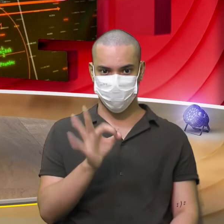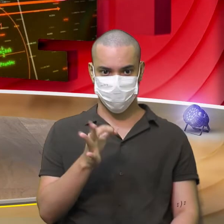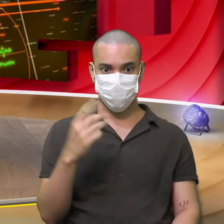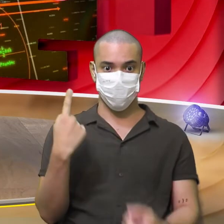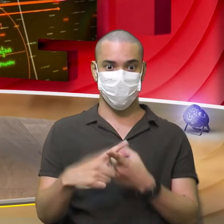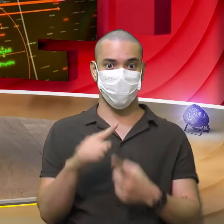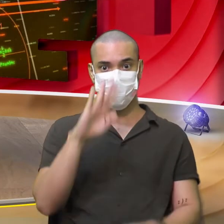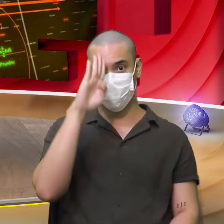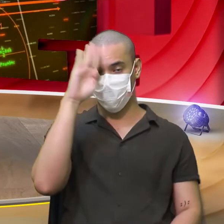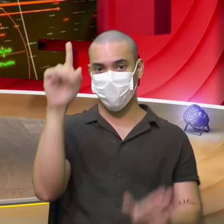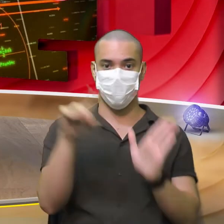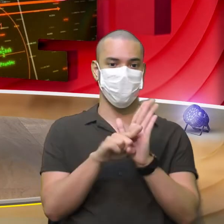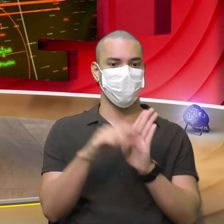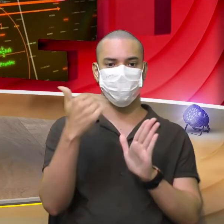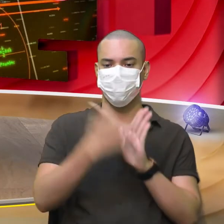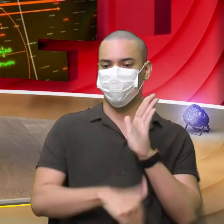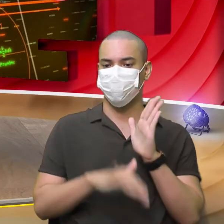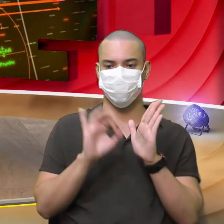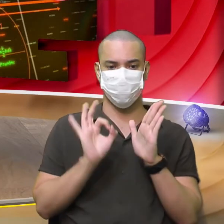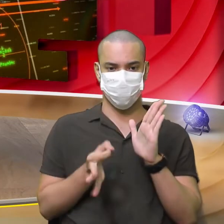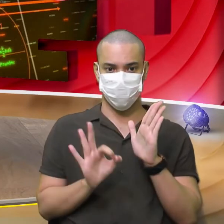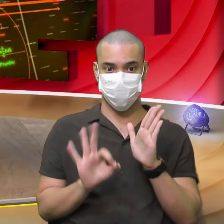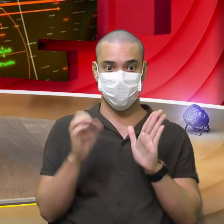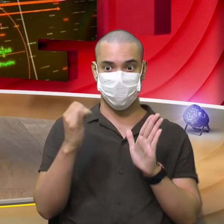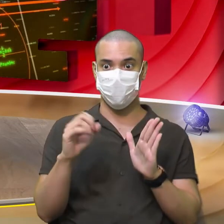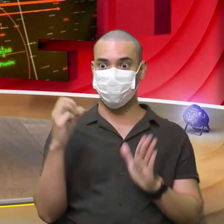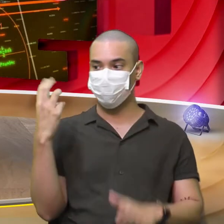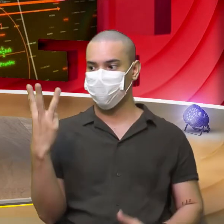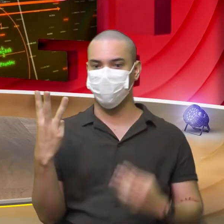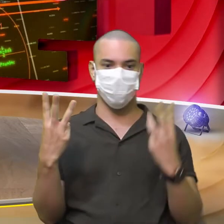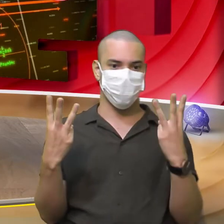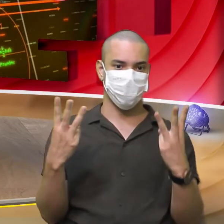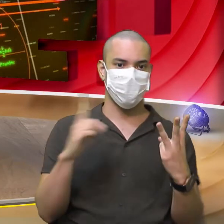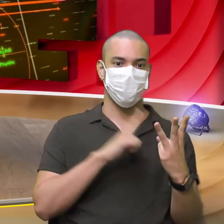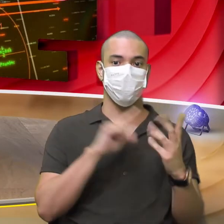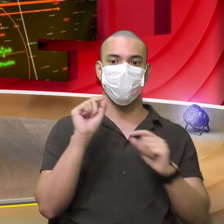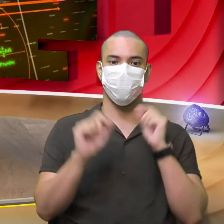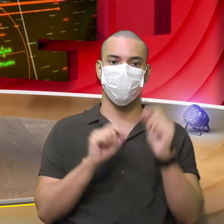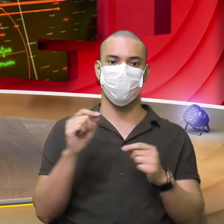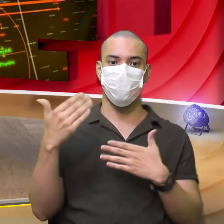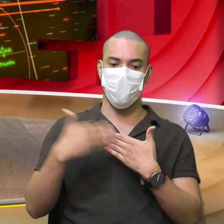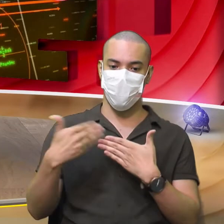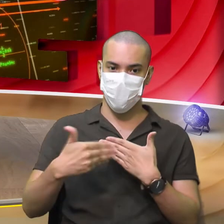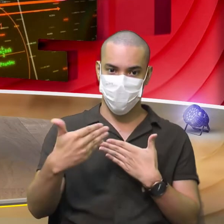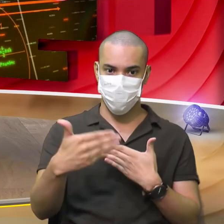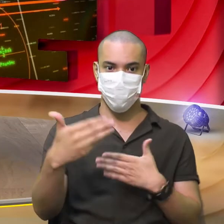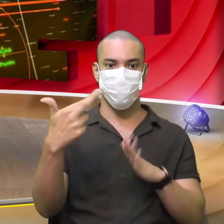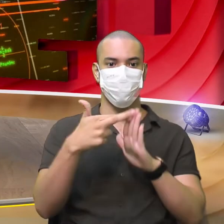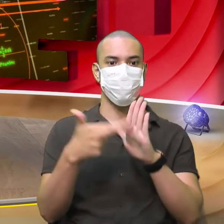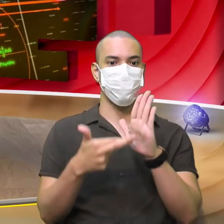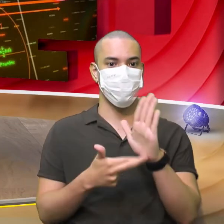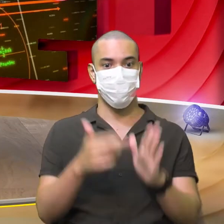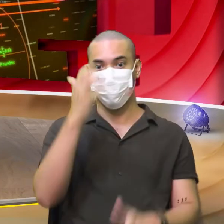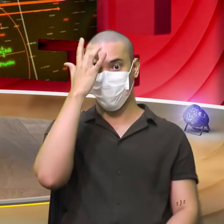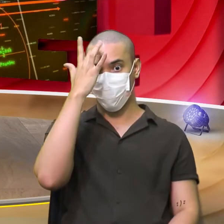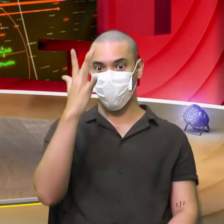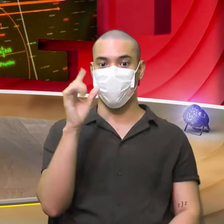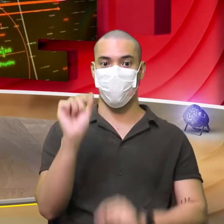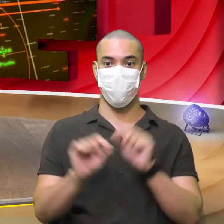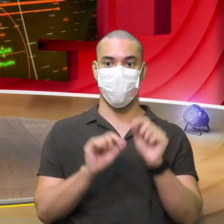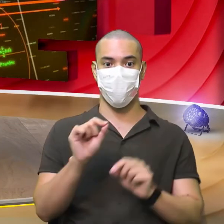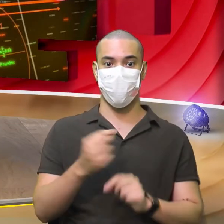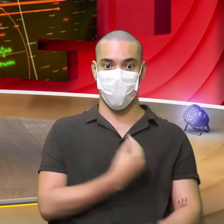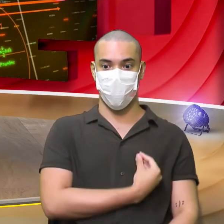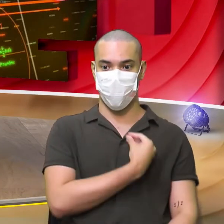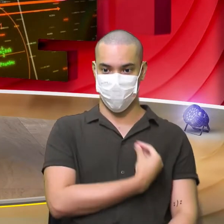Diogo não Principalmente a secundária Beleza Se é 3x3 Aí tem todo o passo a passo Da regra Pra facilitar a sua